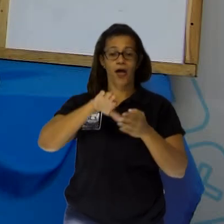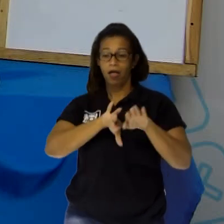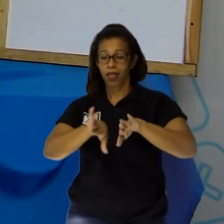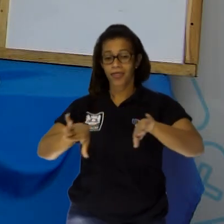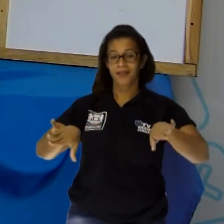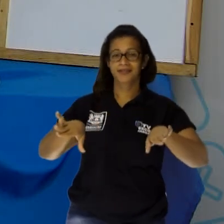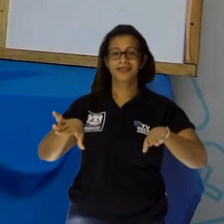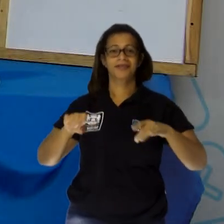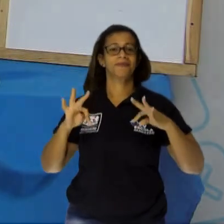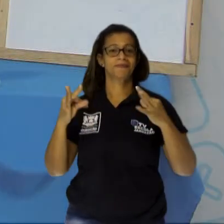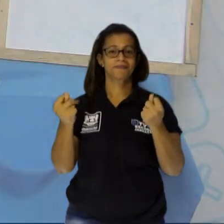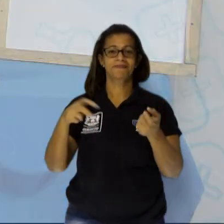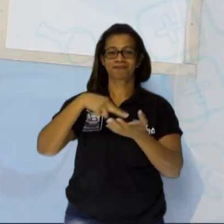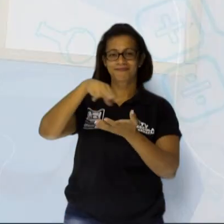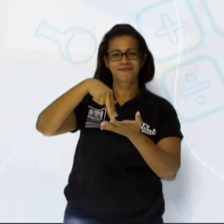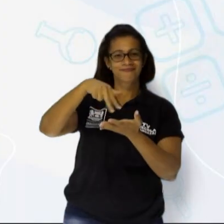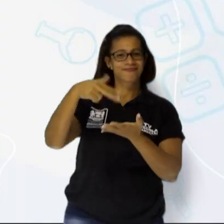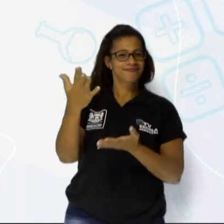dançar!